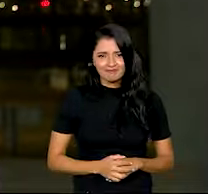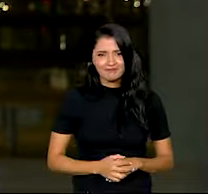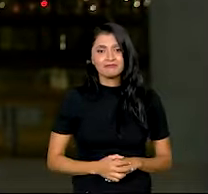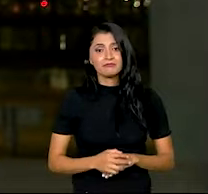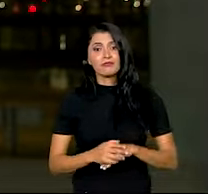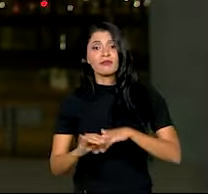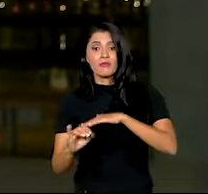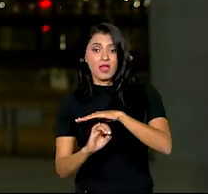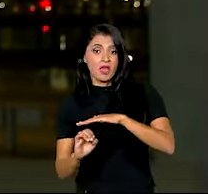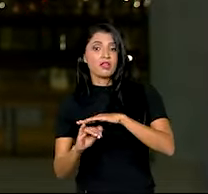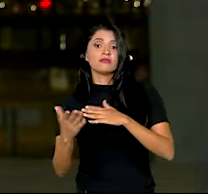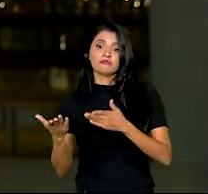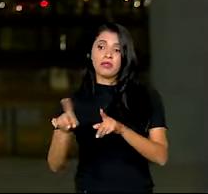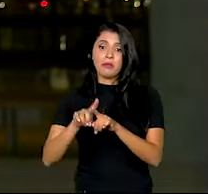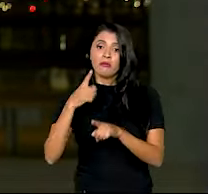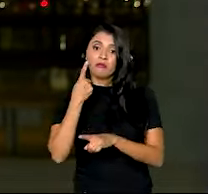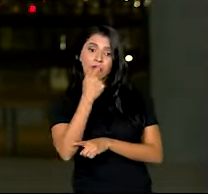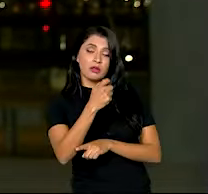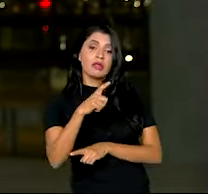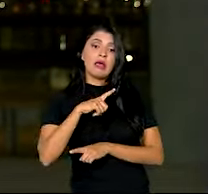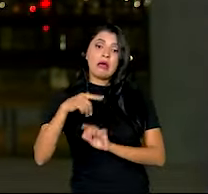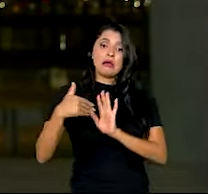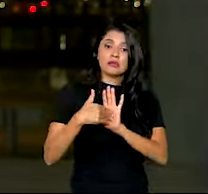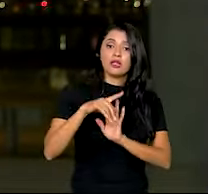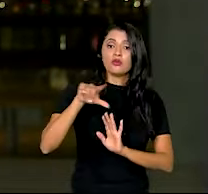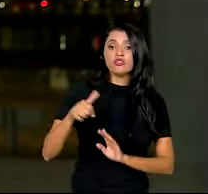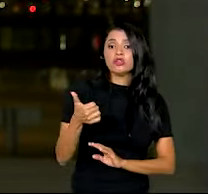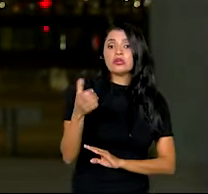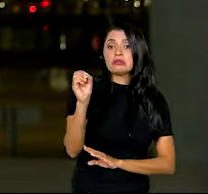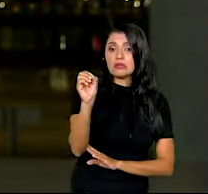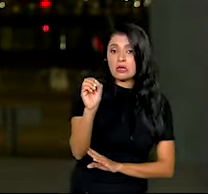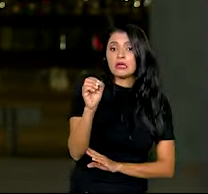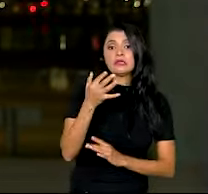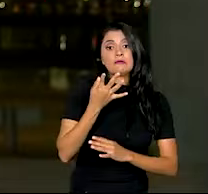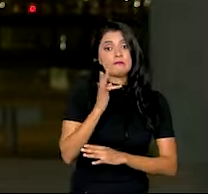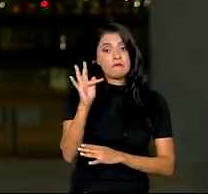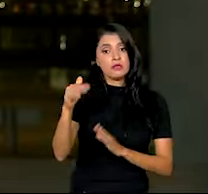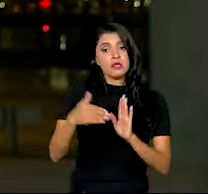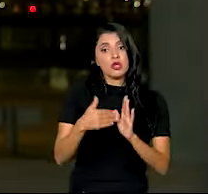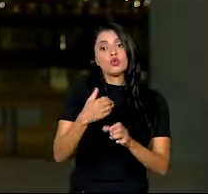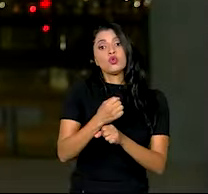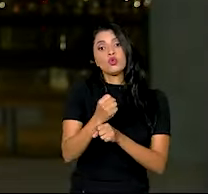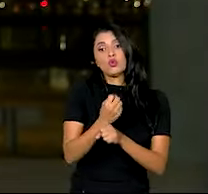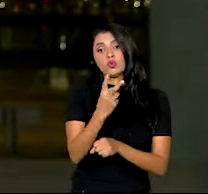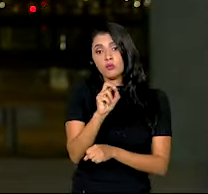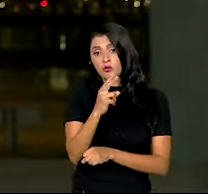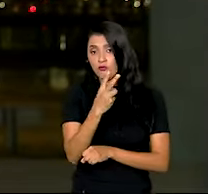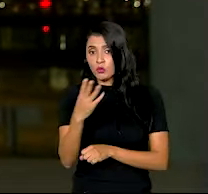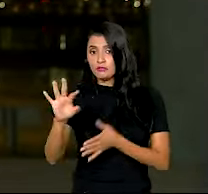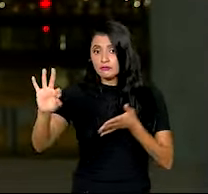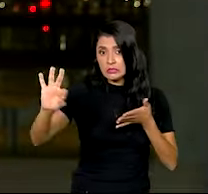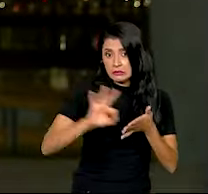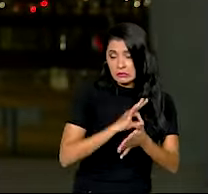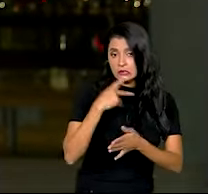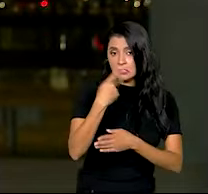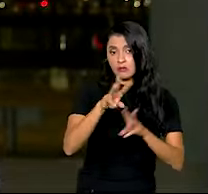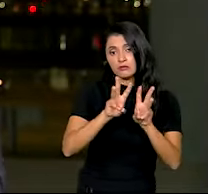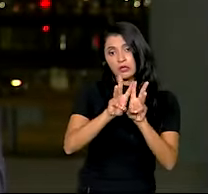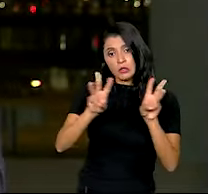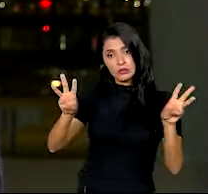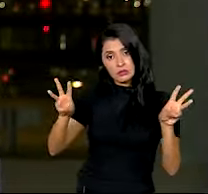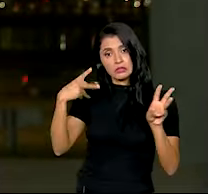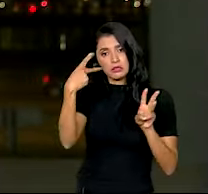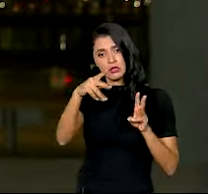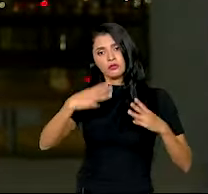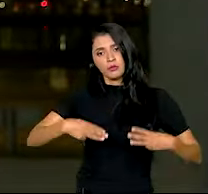entidades interessadas têm até o dia 10 de fevereiro de 2024 para fazerem as inscrições exclusivamente pelo site